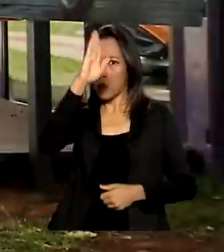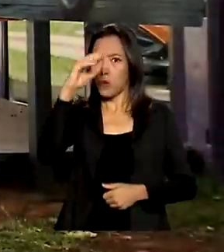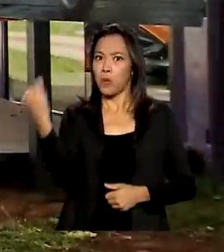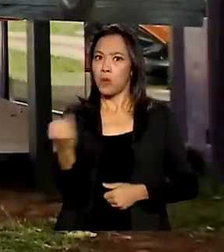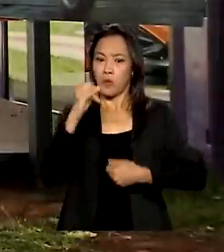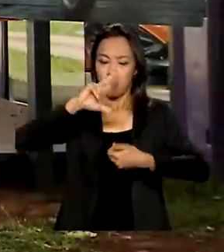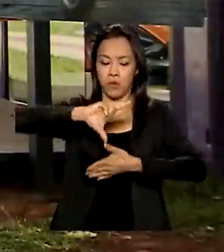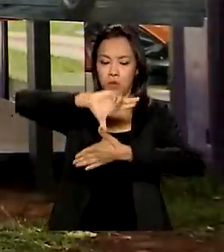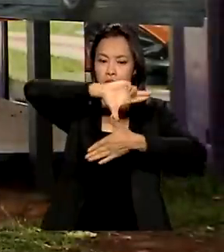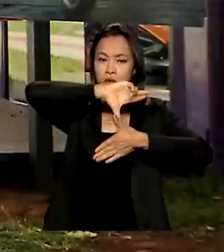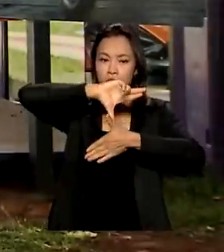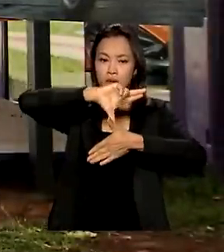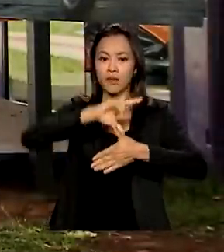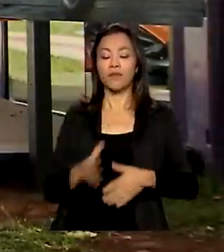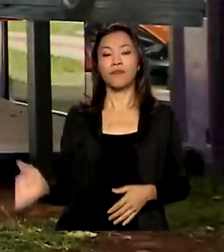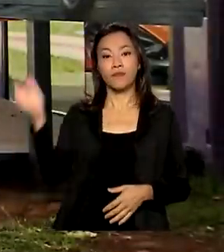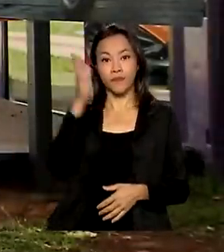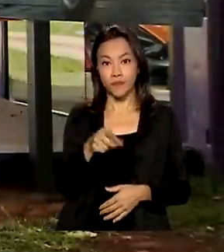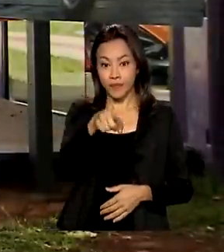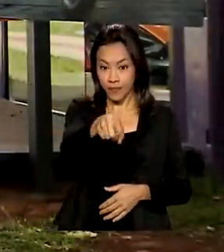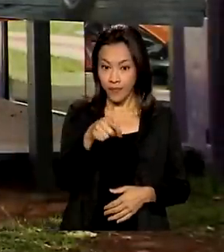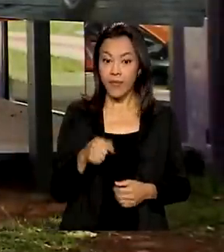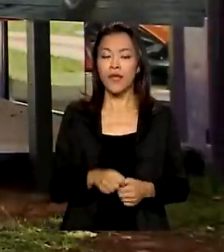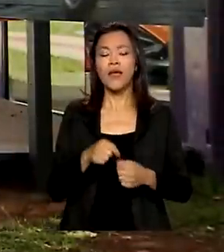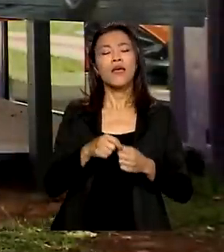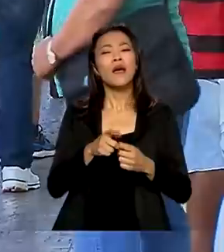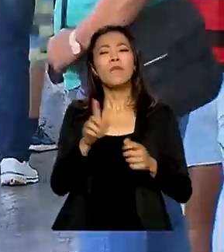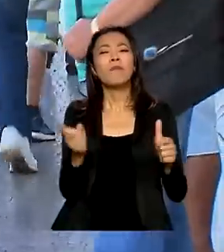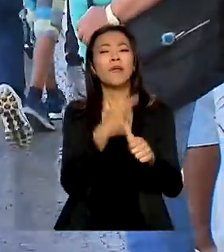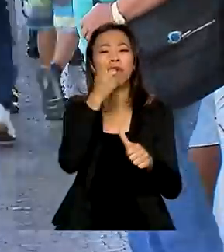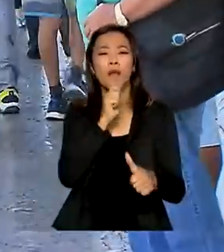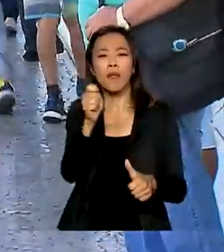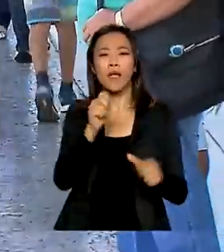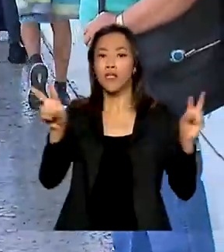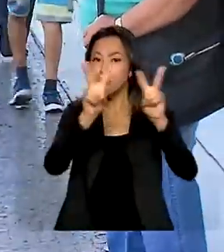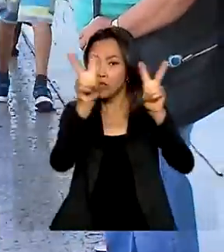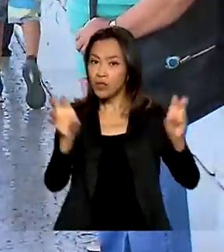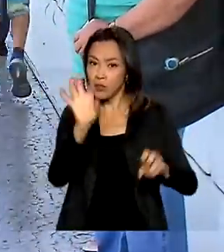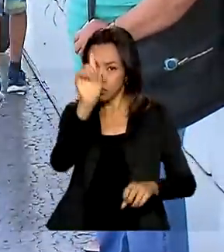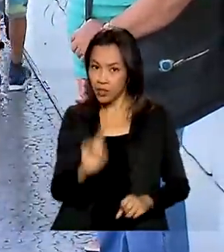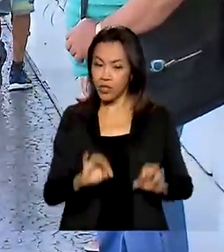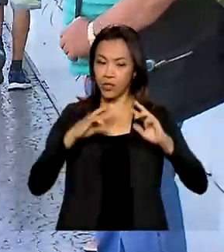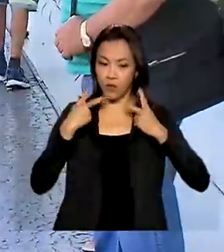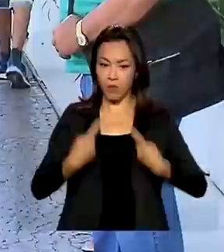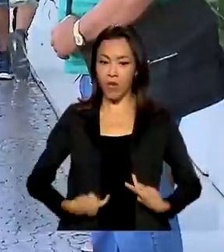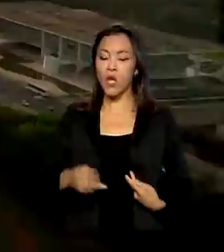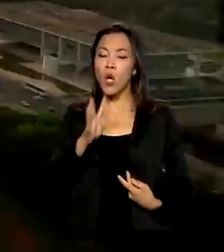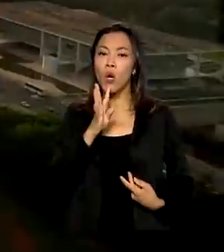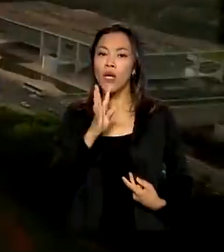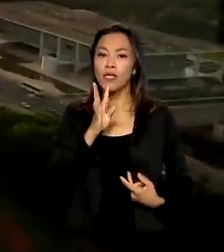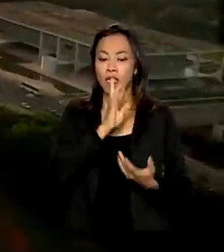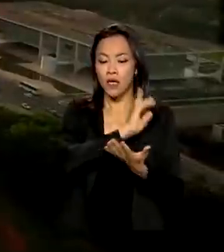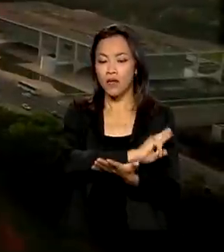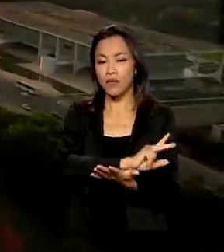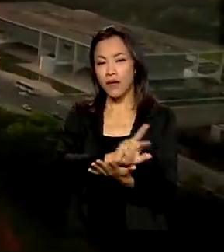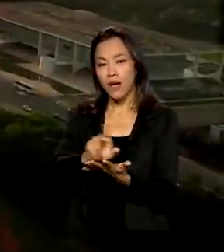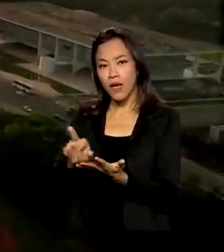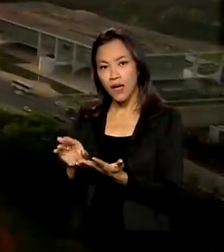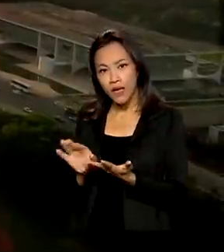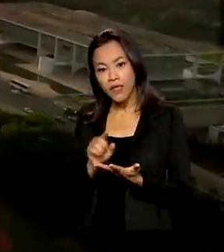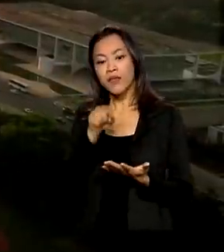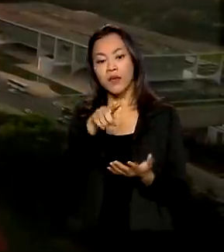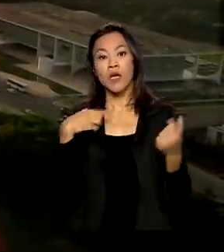E na primeira reportagem da série especial sobre direitos humanos, conheça as ações para combater a